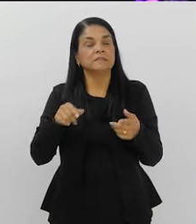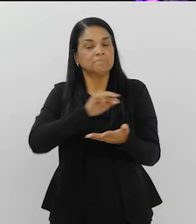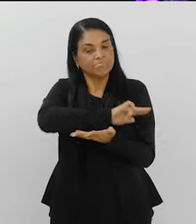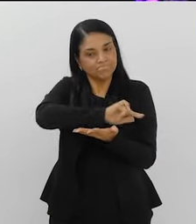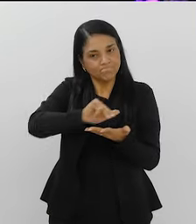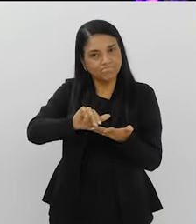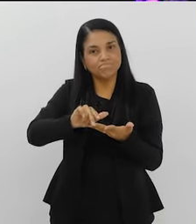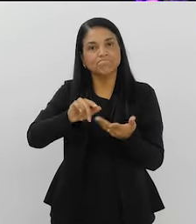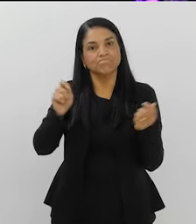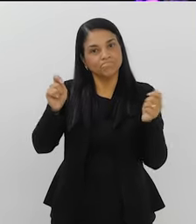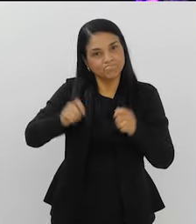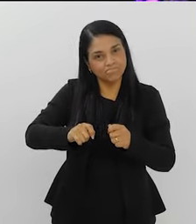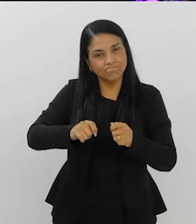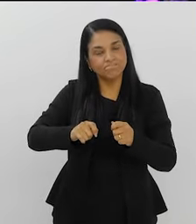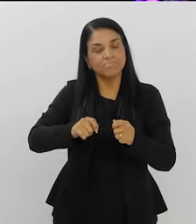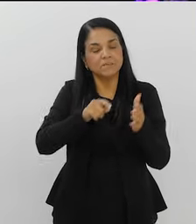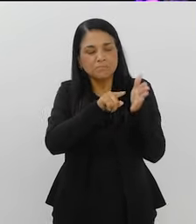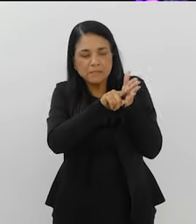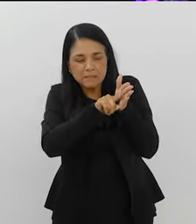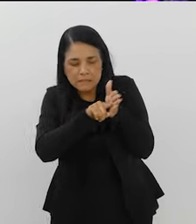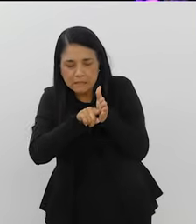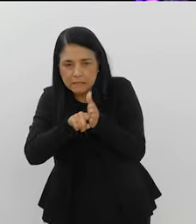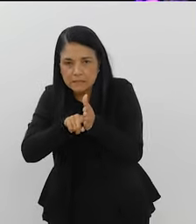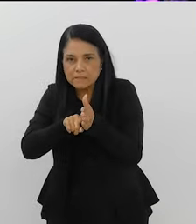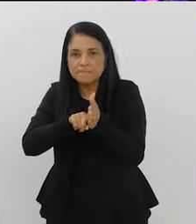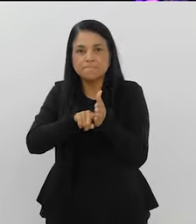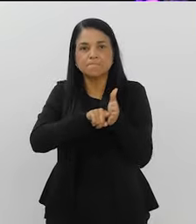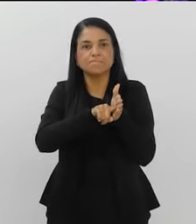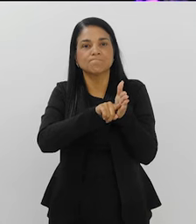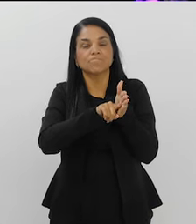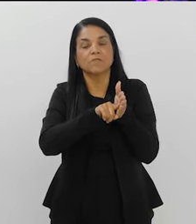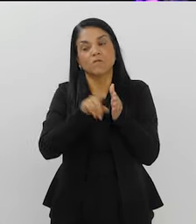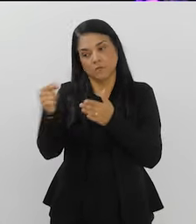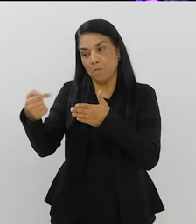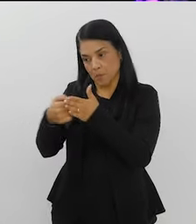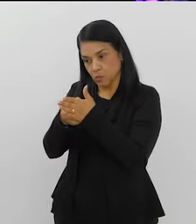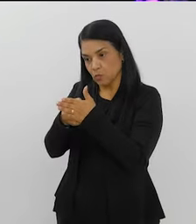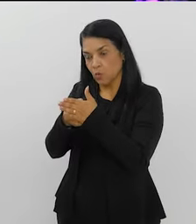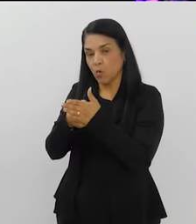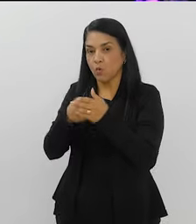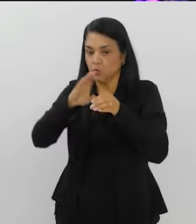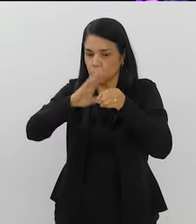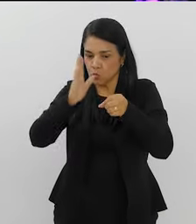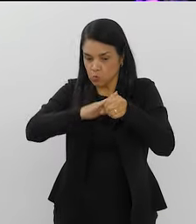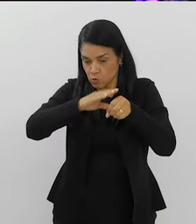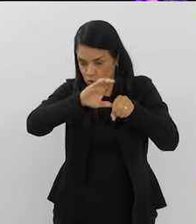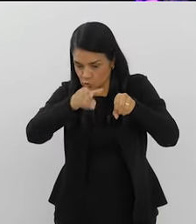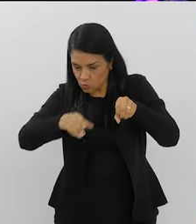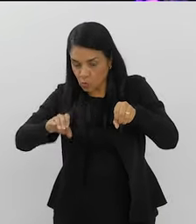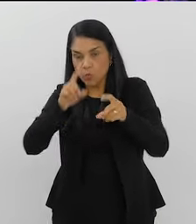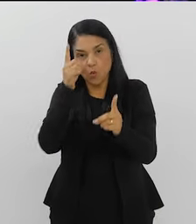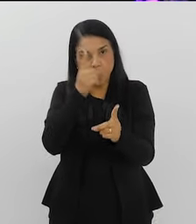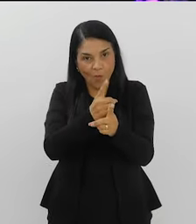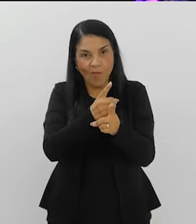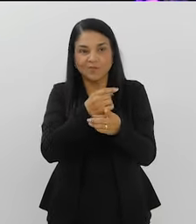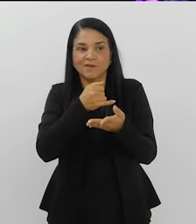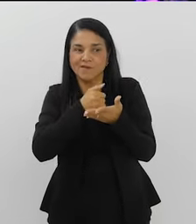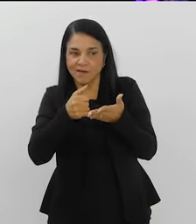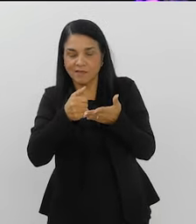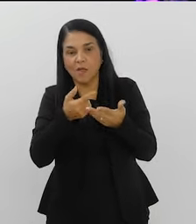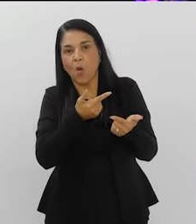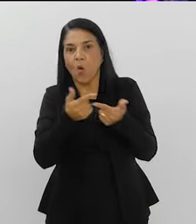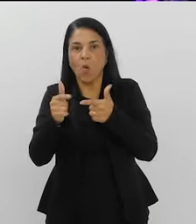possibilidades, a gente realizou a pesquisa. E é claro que, como você perguntou, no esgoto não só a gente vai encontrar cocaína,